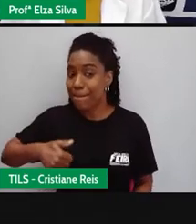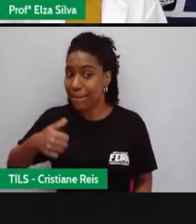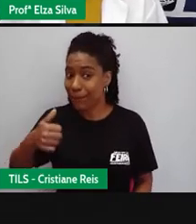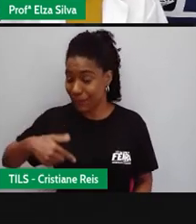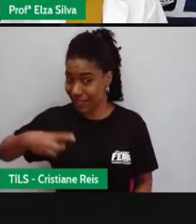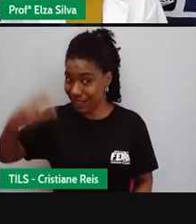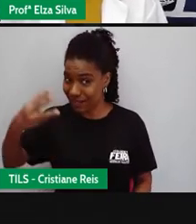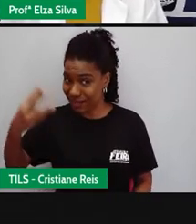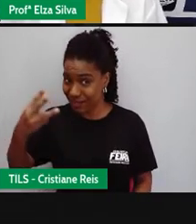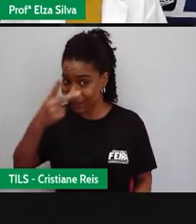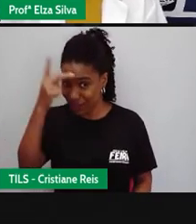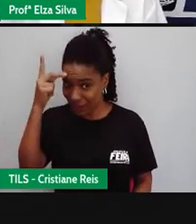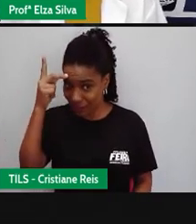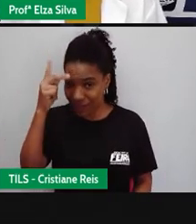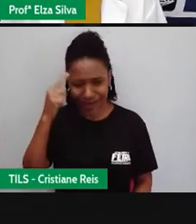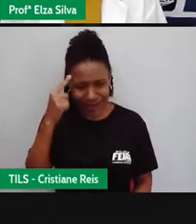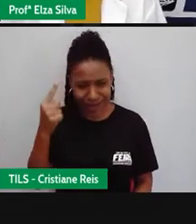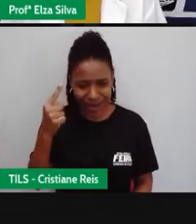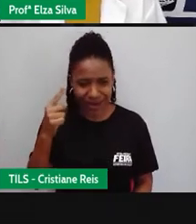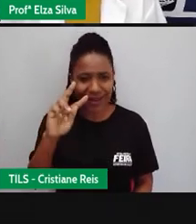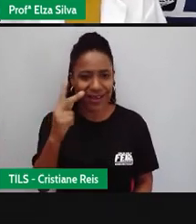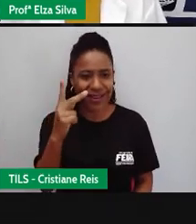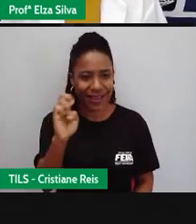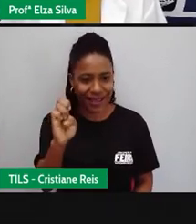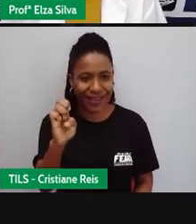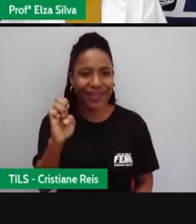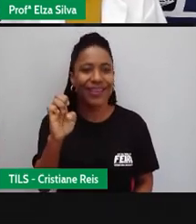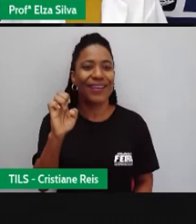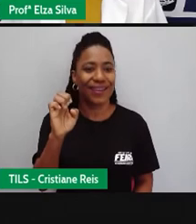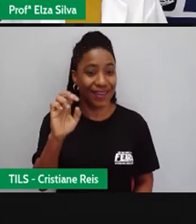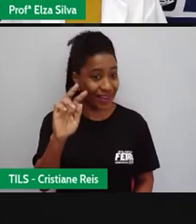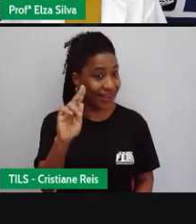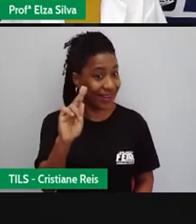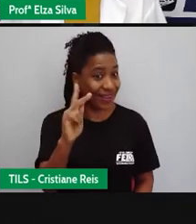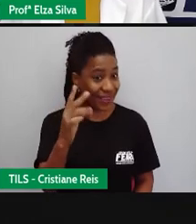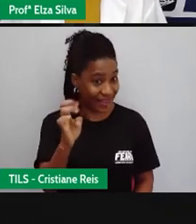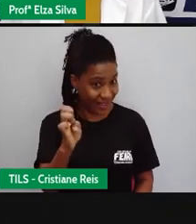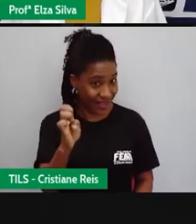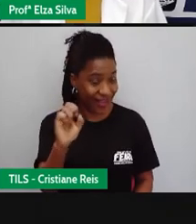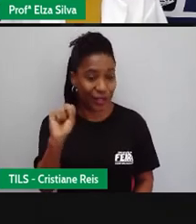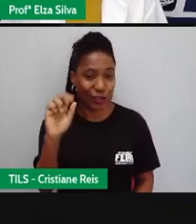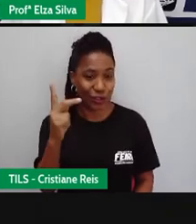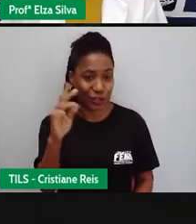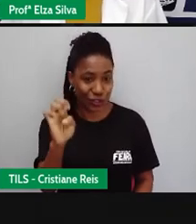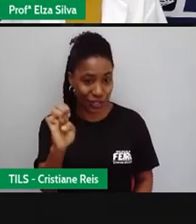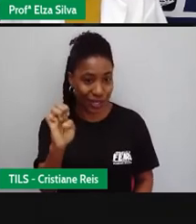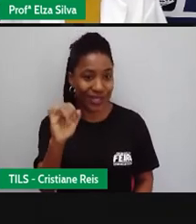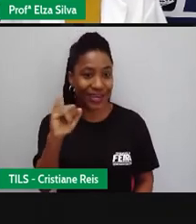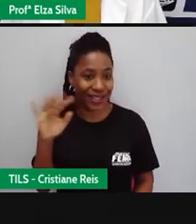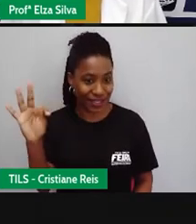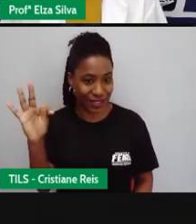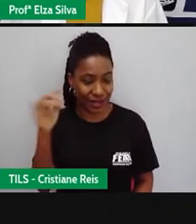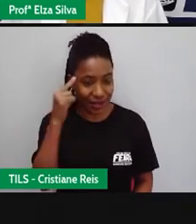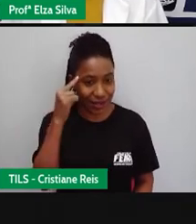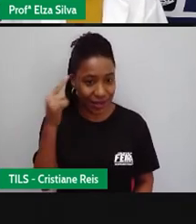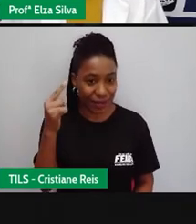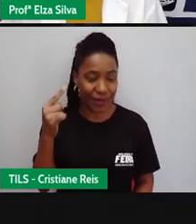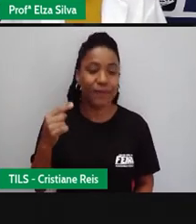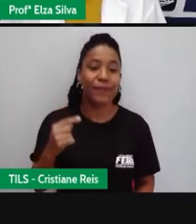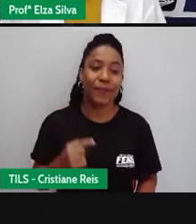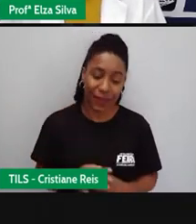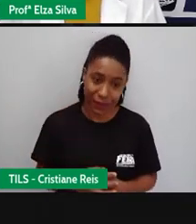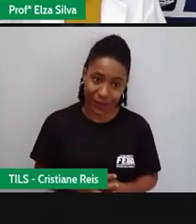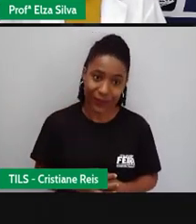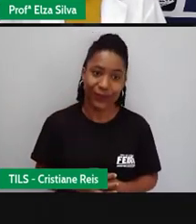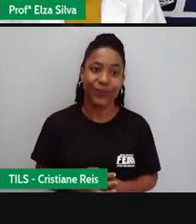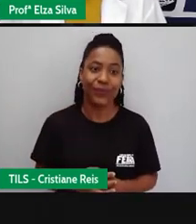He, she, it He, ele She, ela It, ele ou